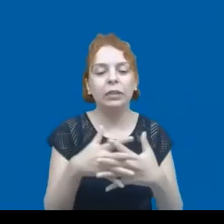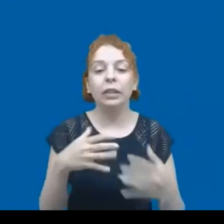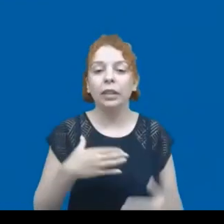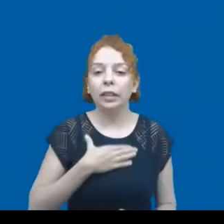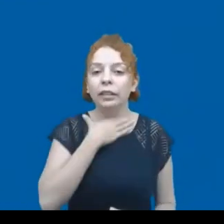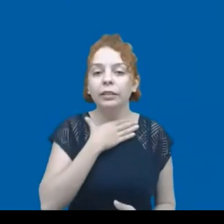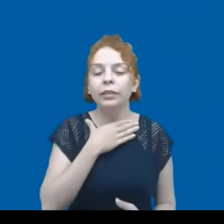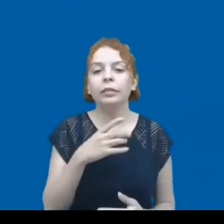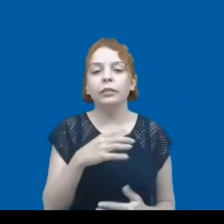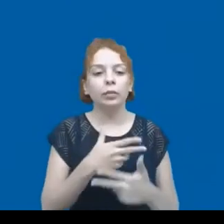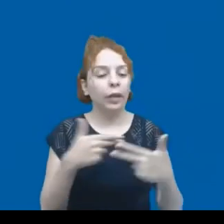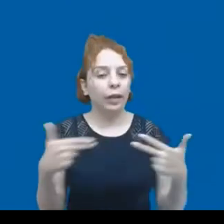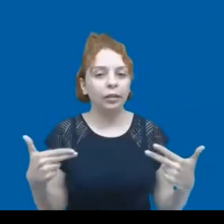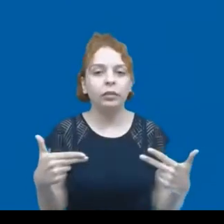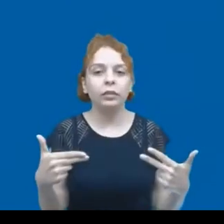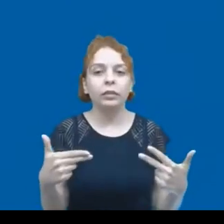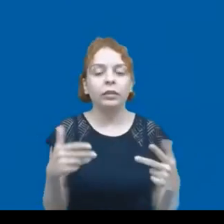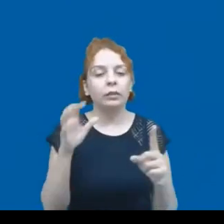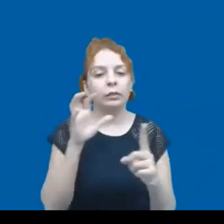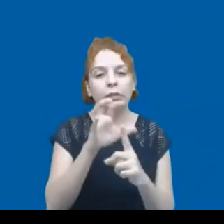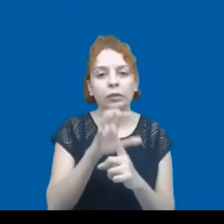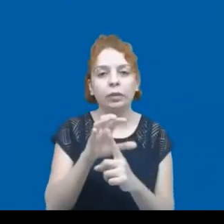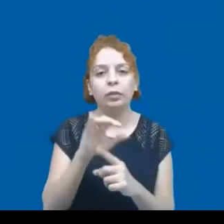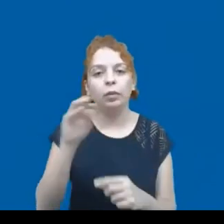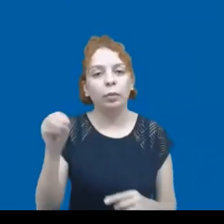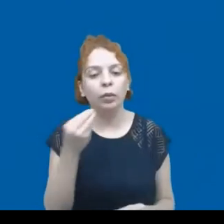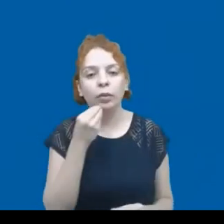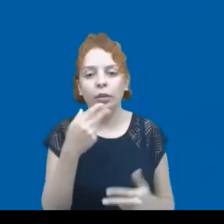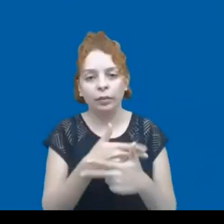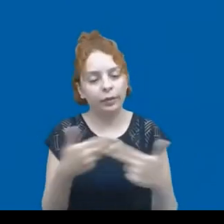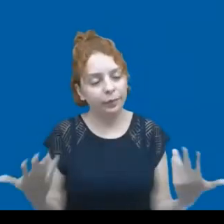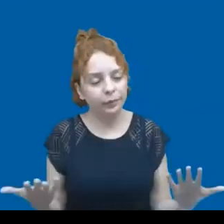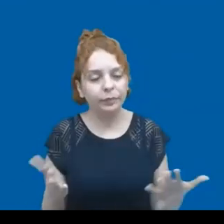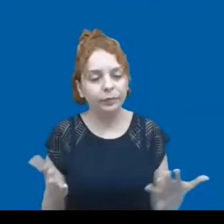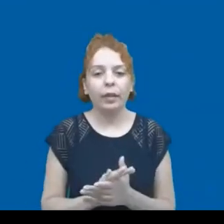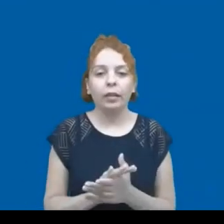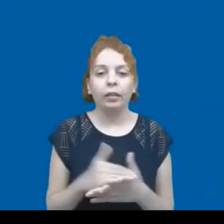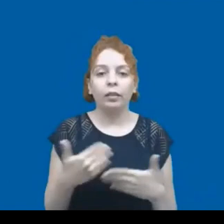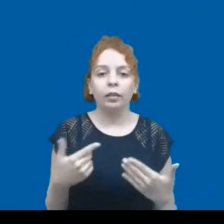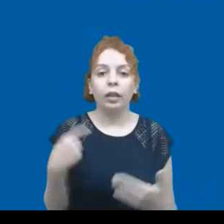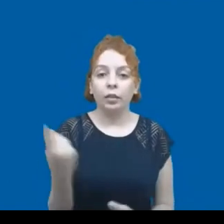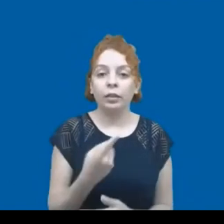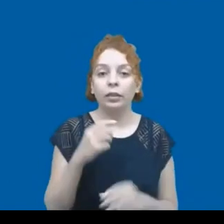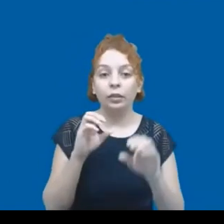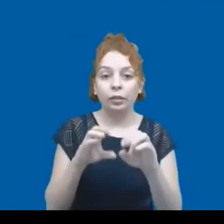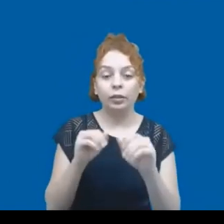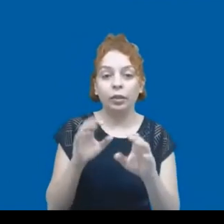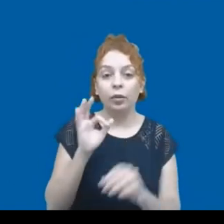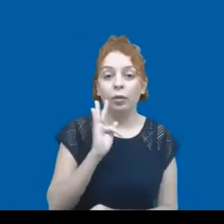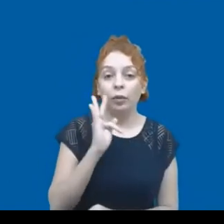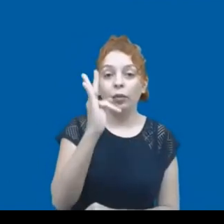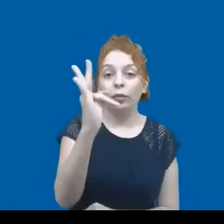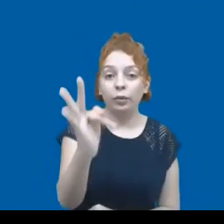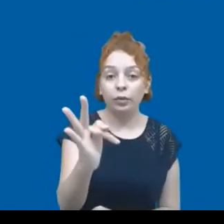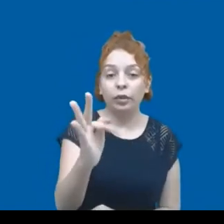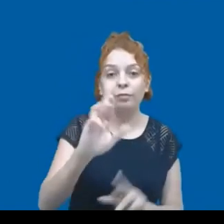acaba que, ensejando novas oportunidades, enfim, muito possivelmente a nossa educação do futuro vai ser uma educação